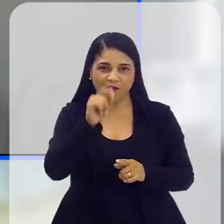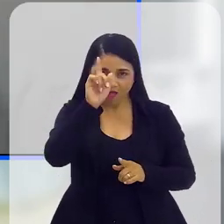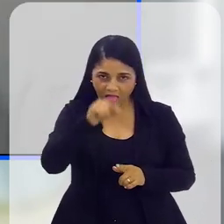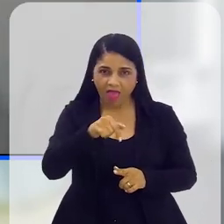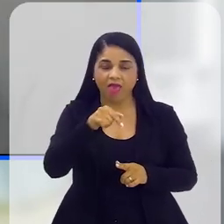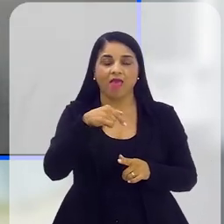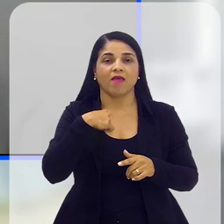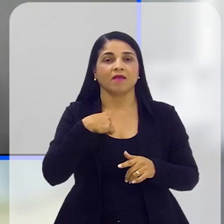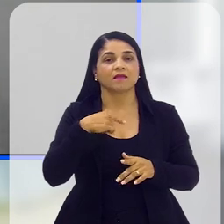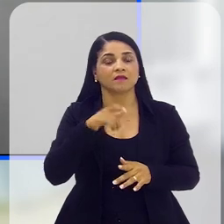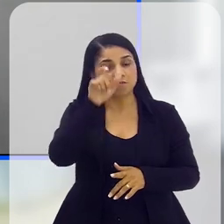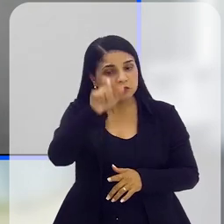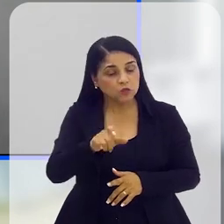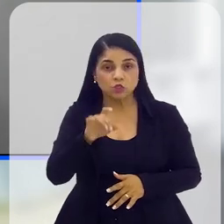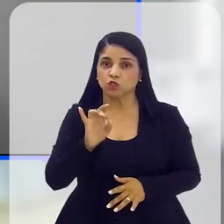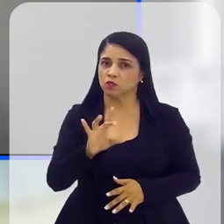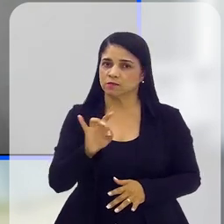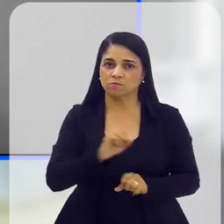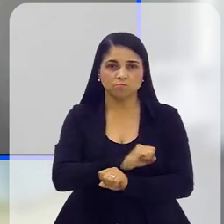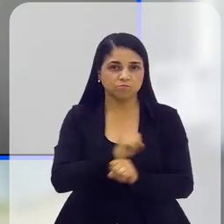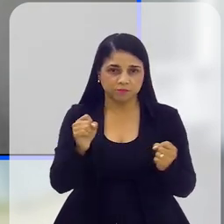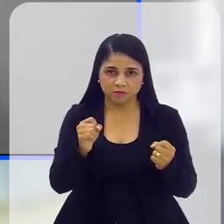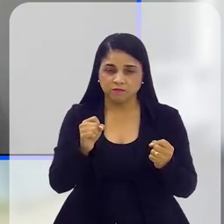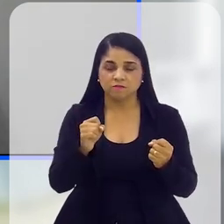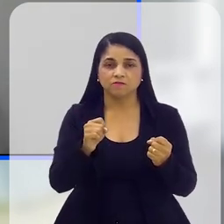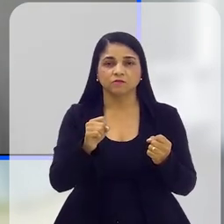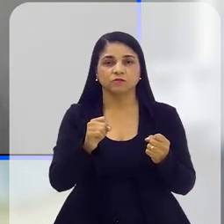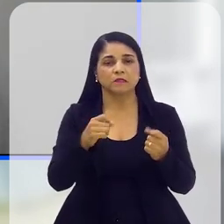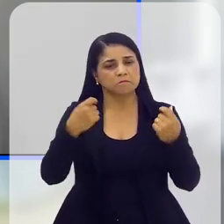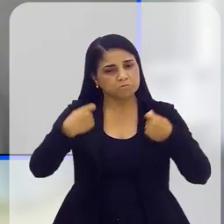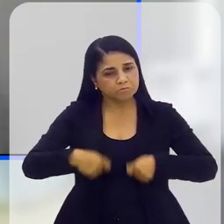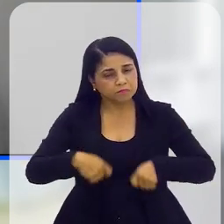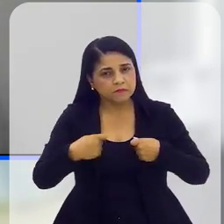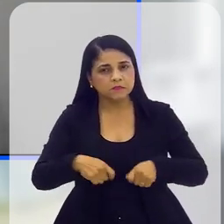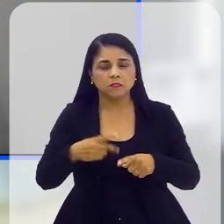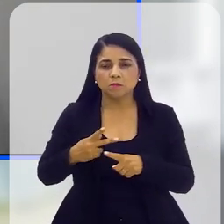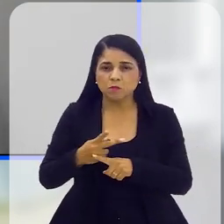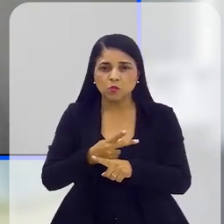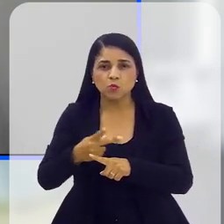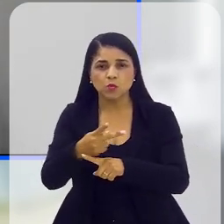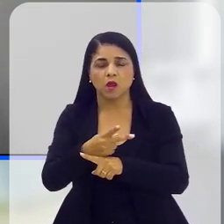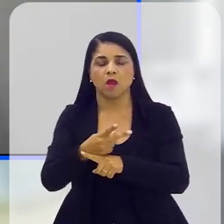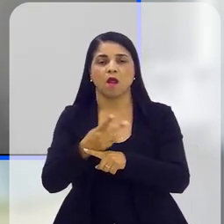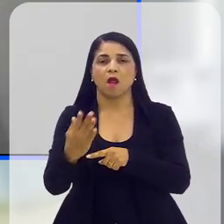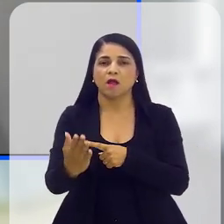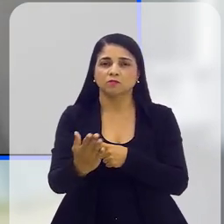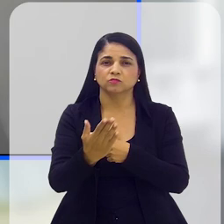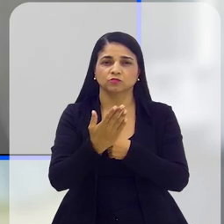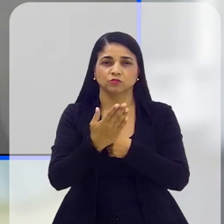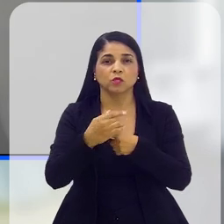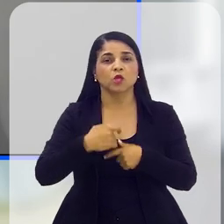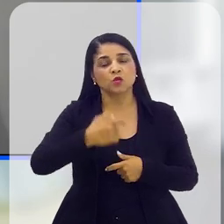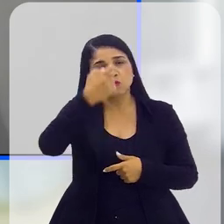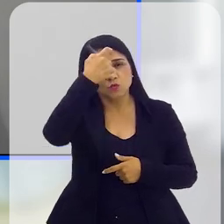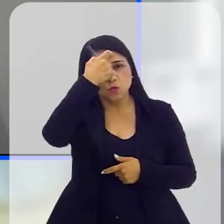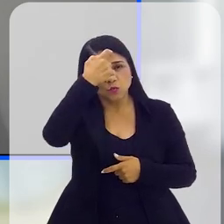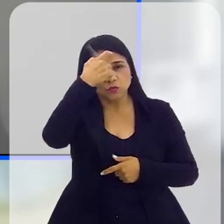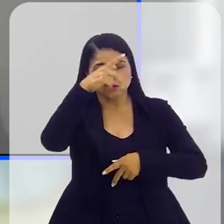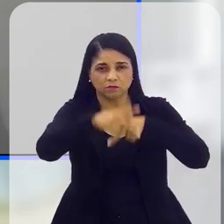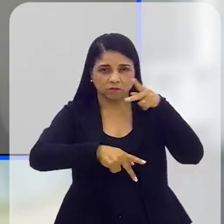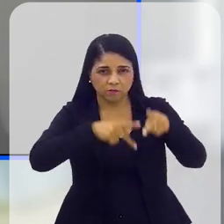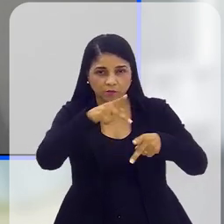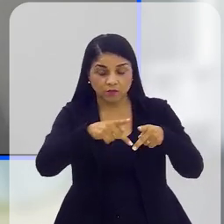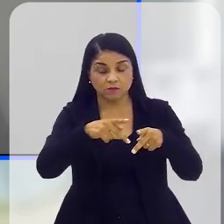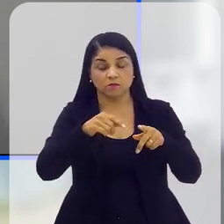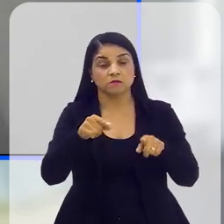não está sozinha, que há lugares onde ela pode procurar ajuda e, principalmente, uma conscientização também das pessoas à sua